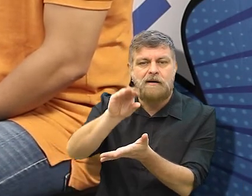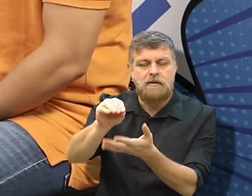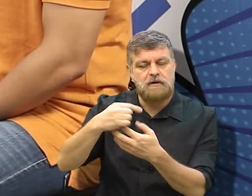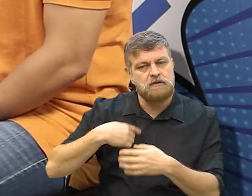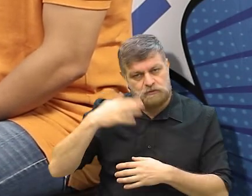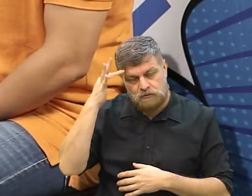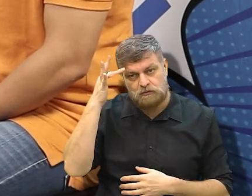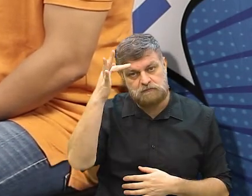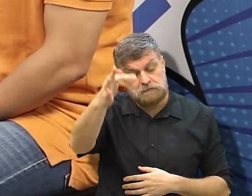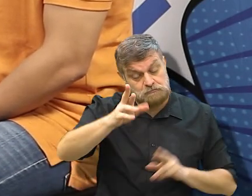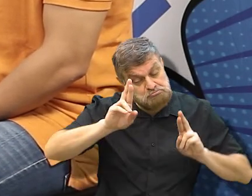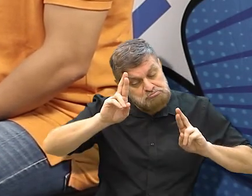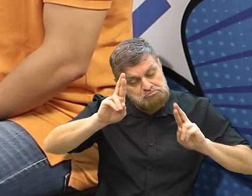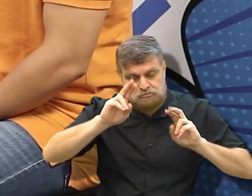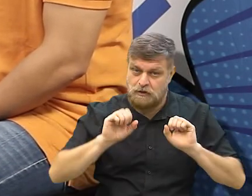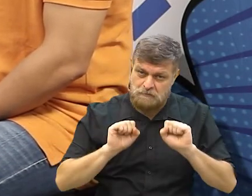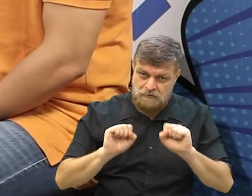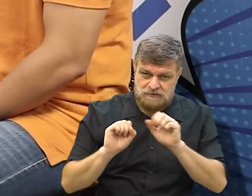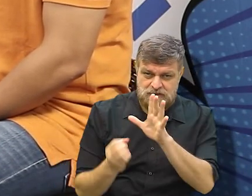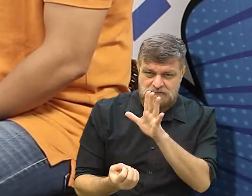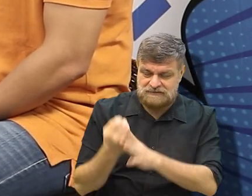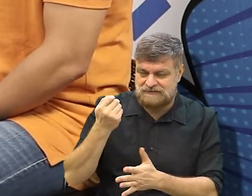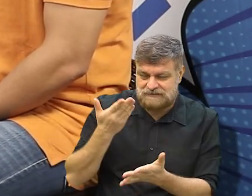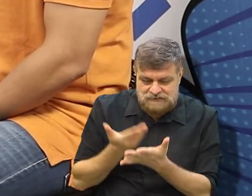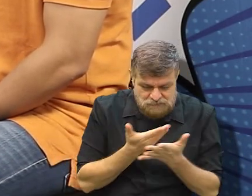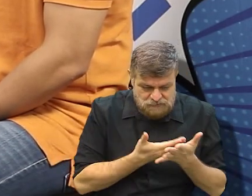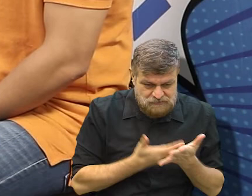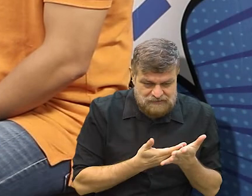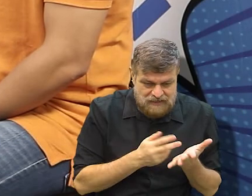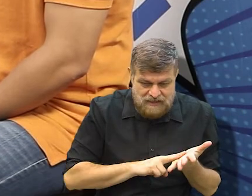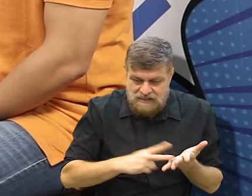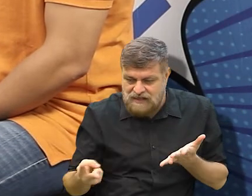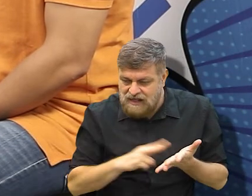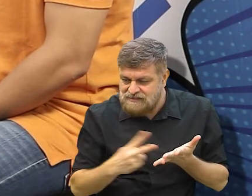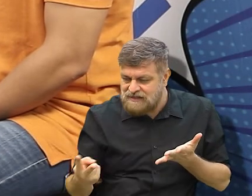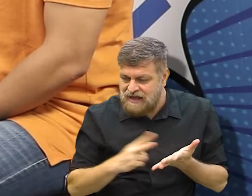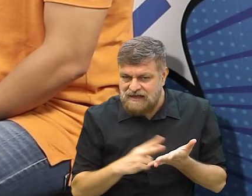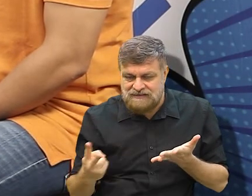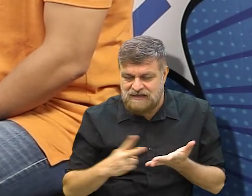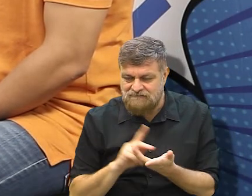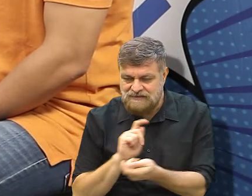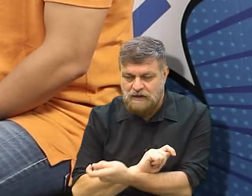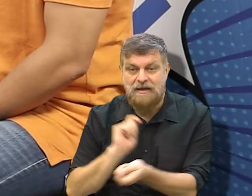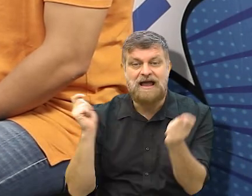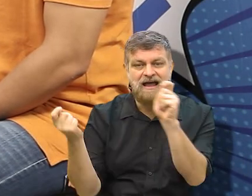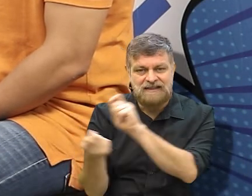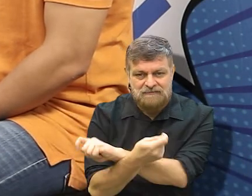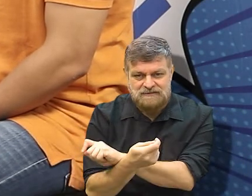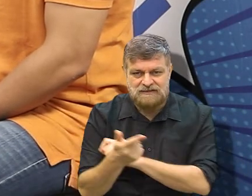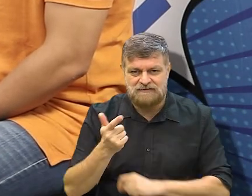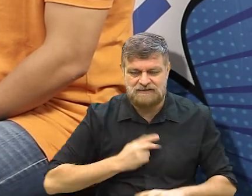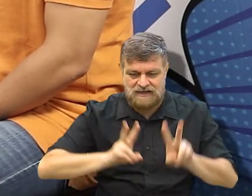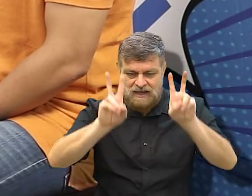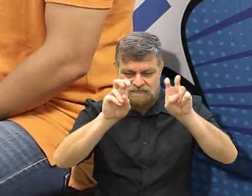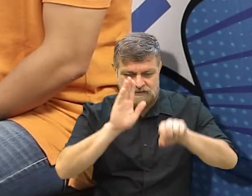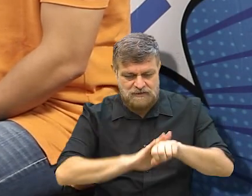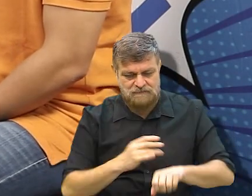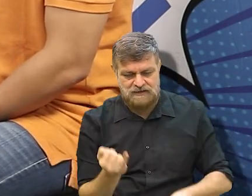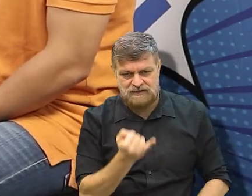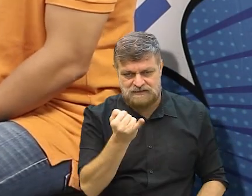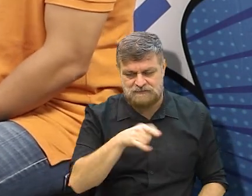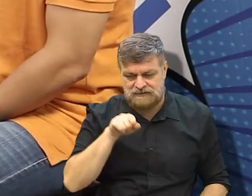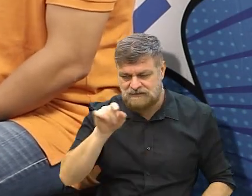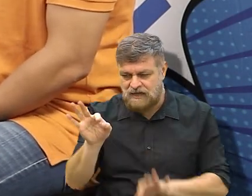que no futuro, quem sabe, venha debruçar e fazer nessa condensação, pegar os temas mais